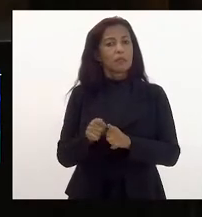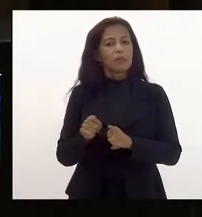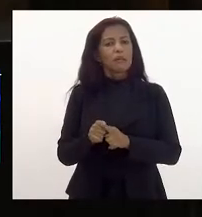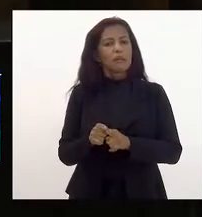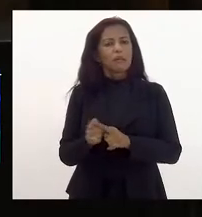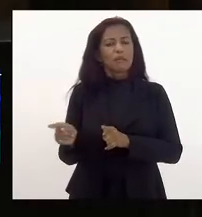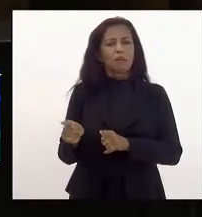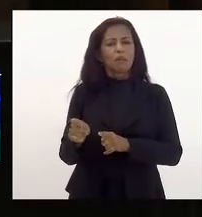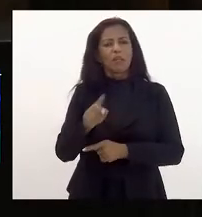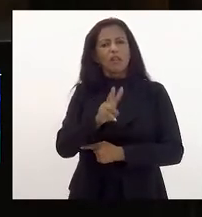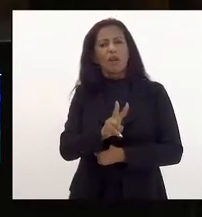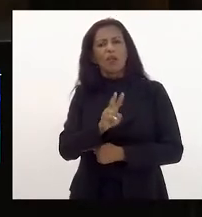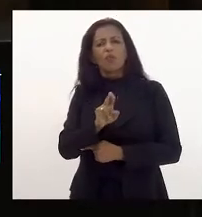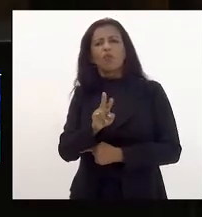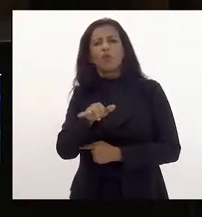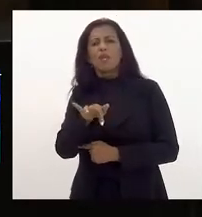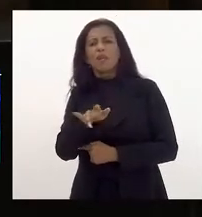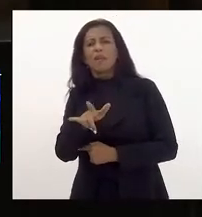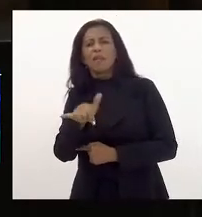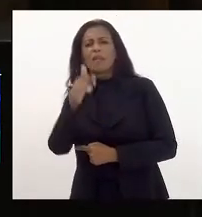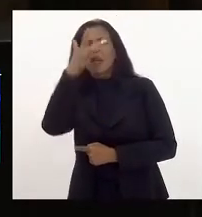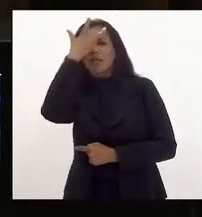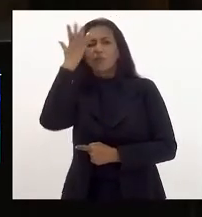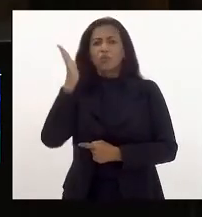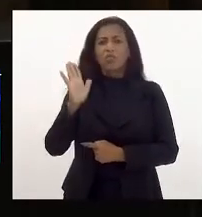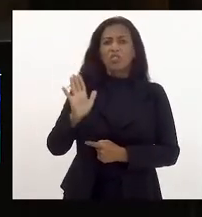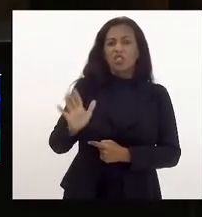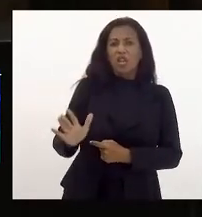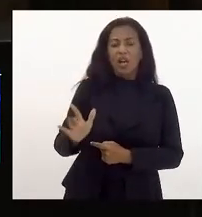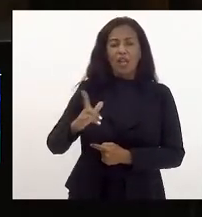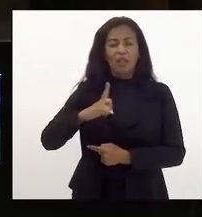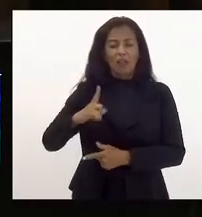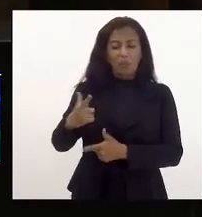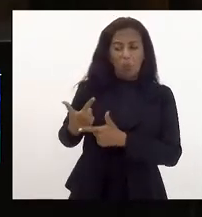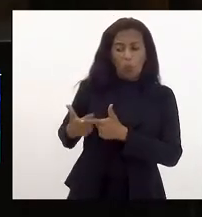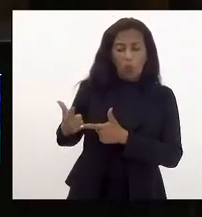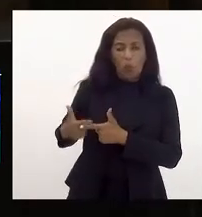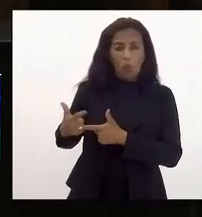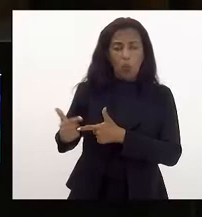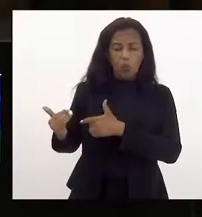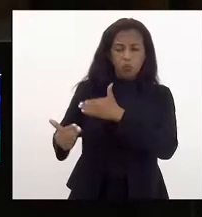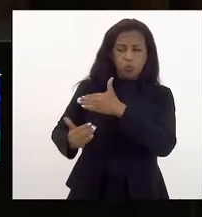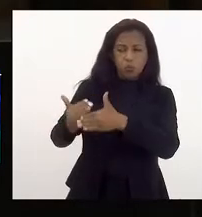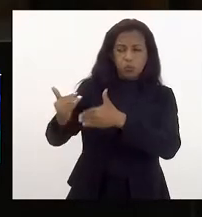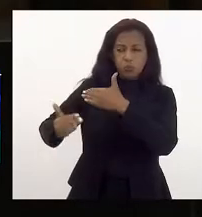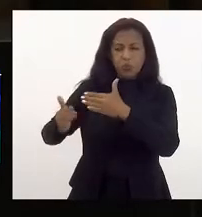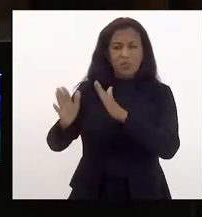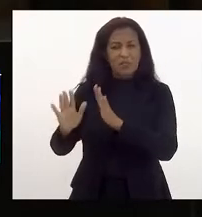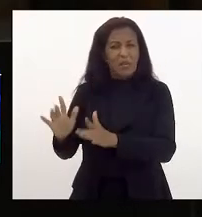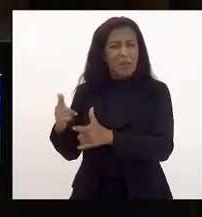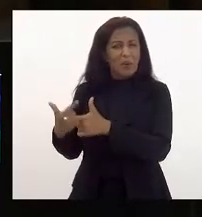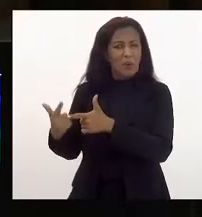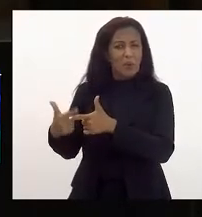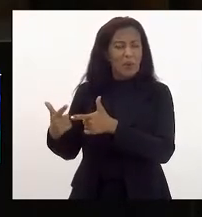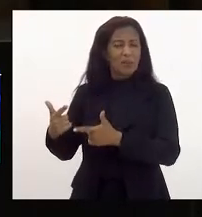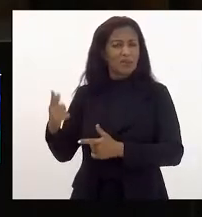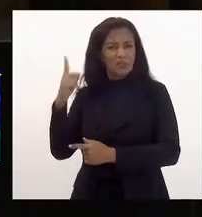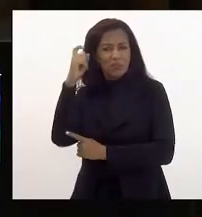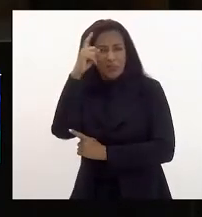vulnerabilidade daquelas pessoas que já estavam num processo extremamente caótico